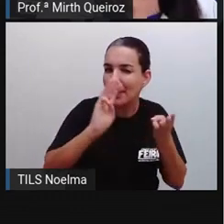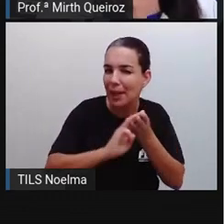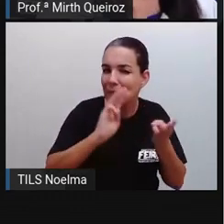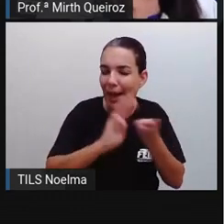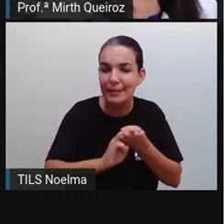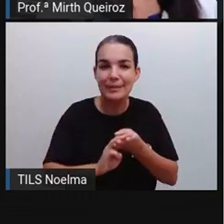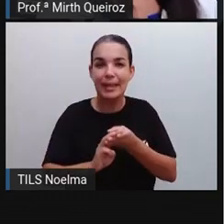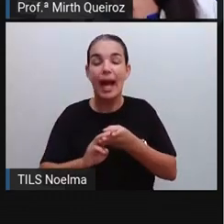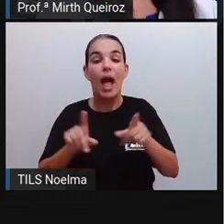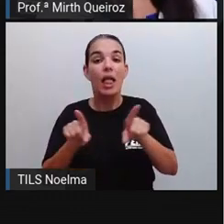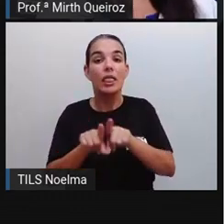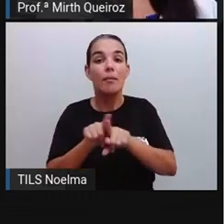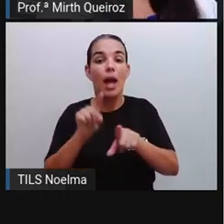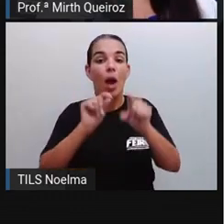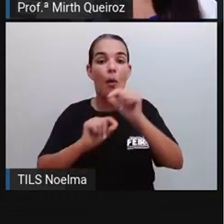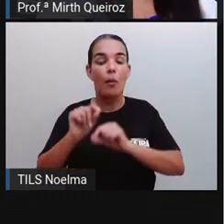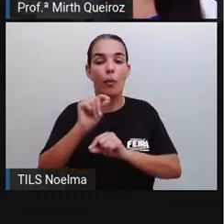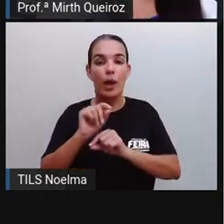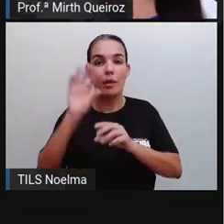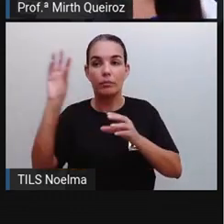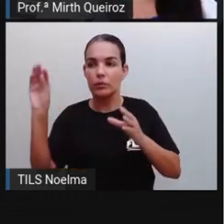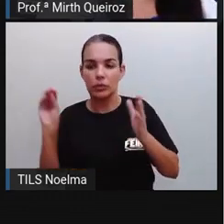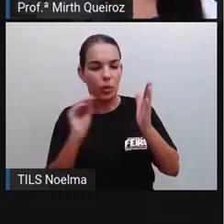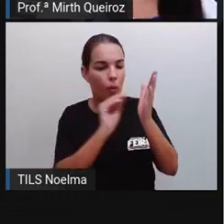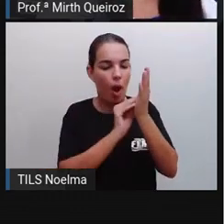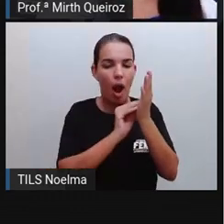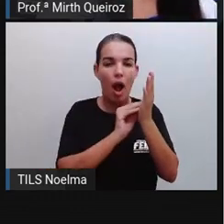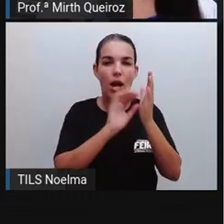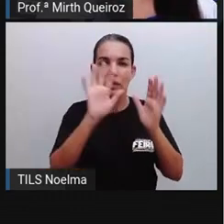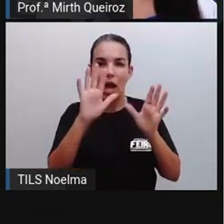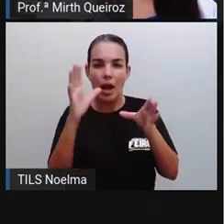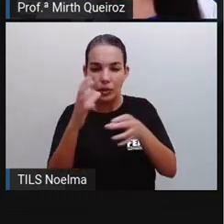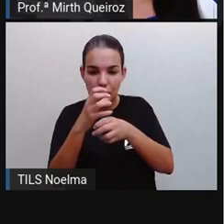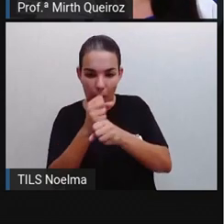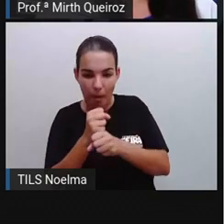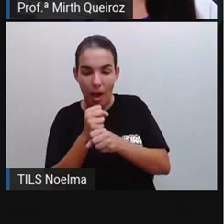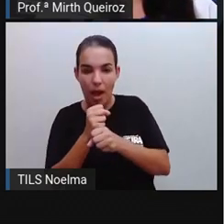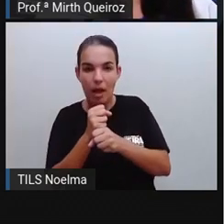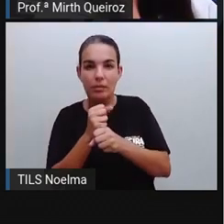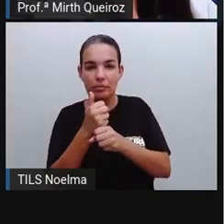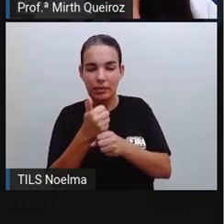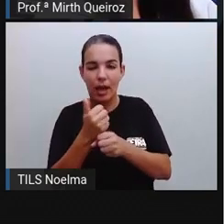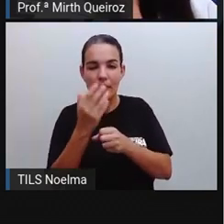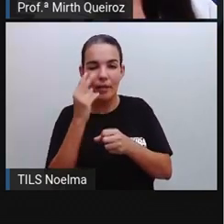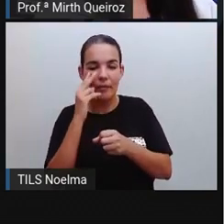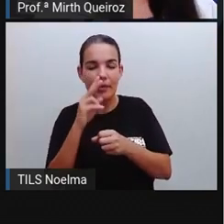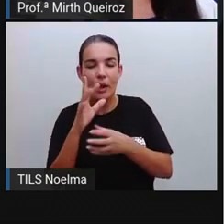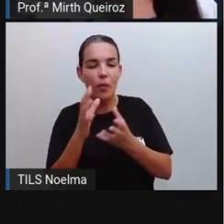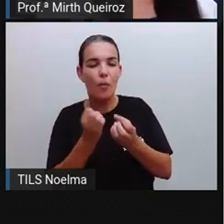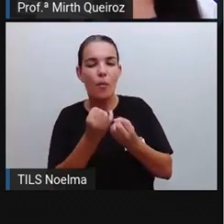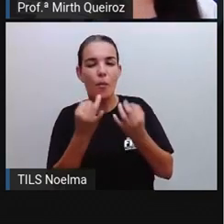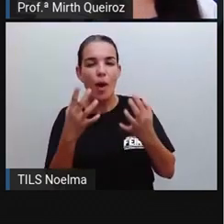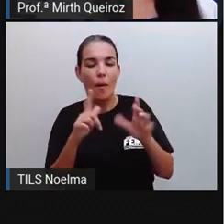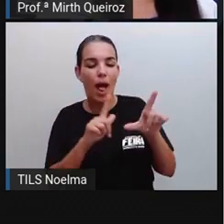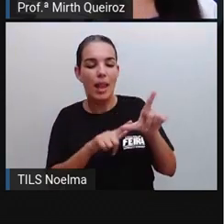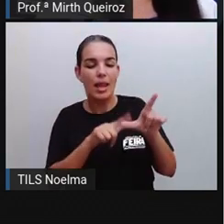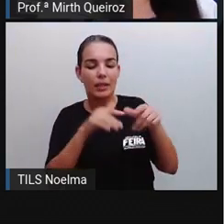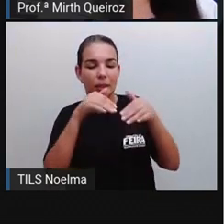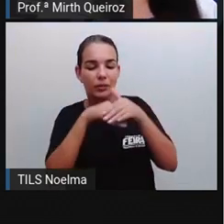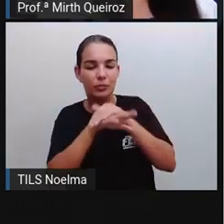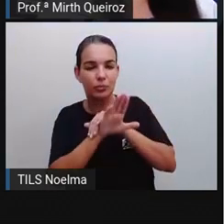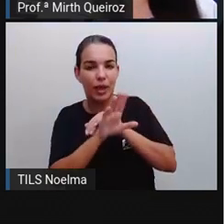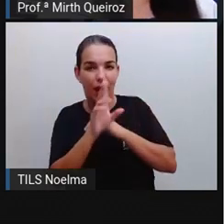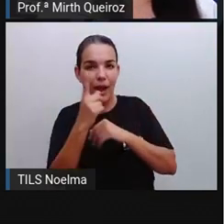né? E conforme a gente for colocando ali o resultado, a gente vai descobrir qual é a letra escondida. Para isso, a gente vai usar essa